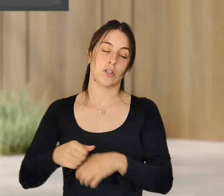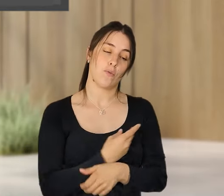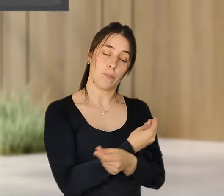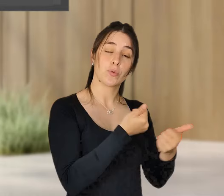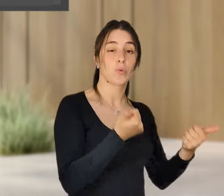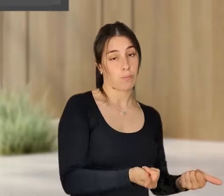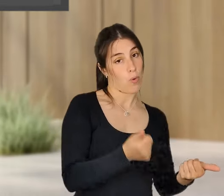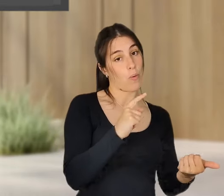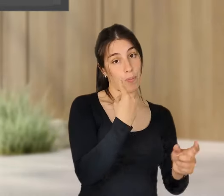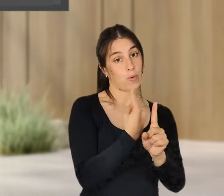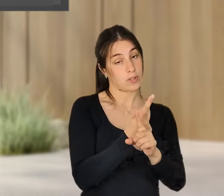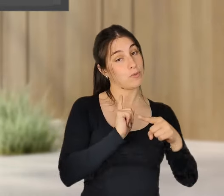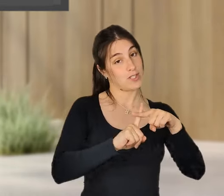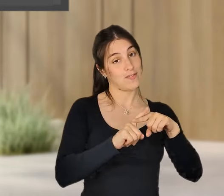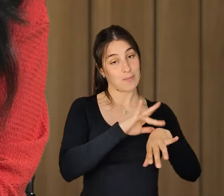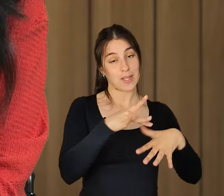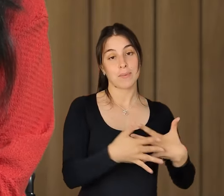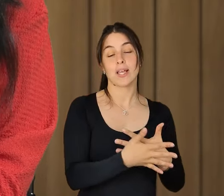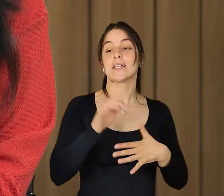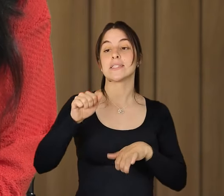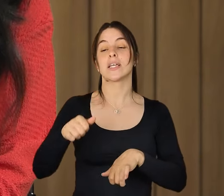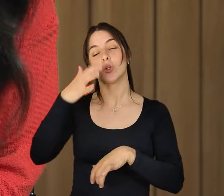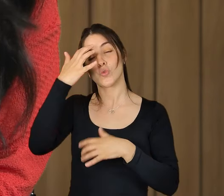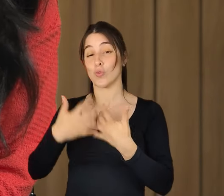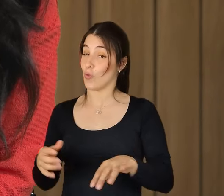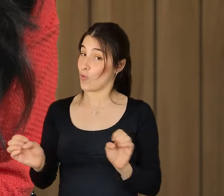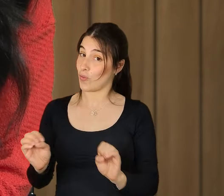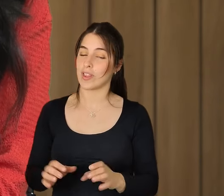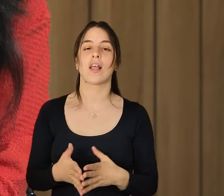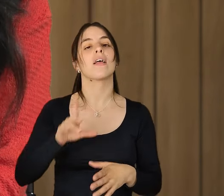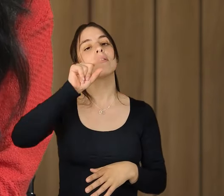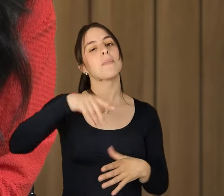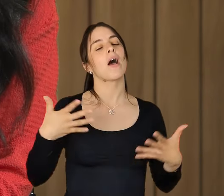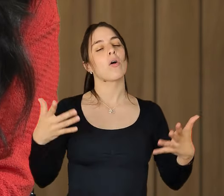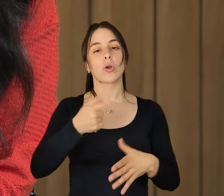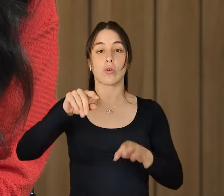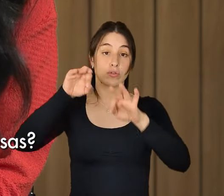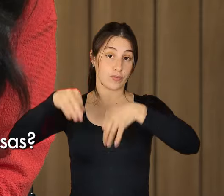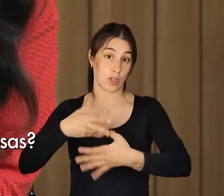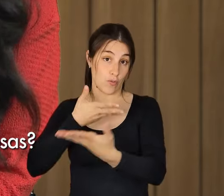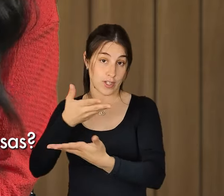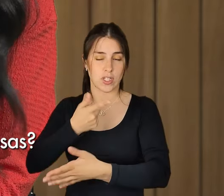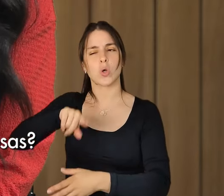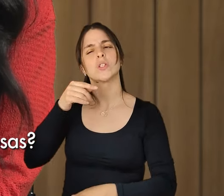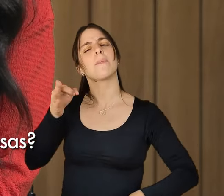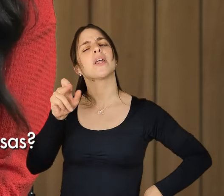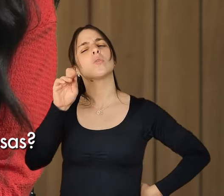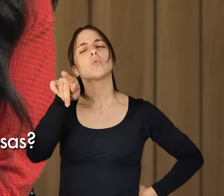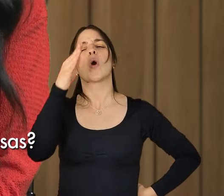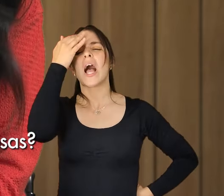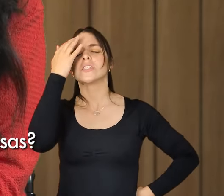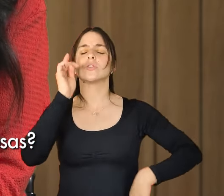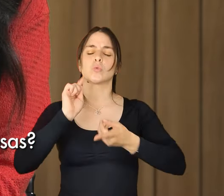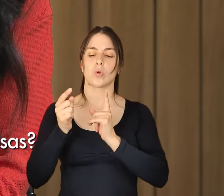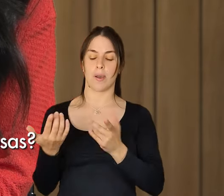lá está, um dos aspectos... Exatamente, sem dúvida. E agora aqui já em jeito de terminar a nossa conversa. O Pedro acha que, neste